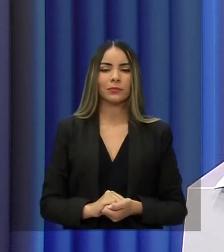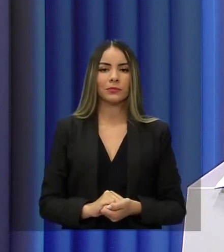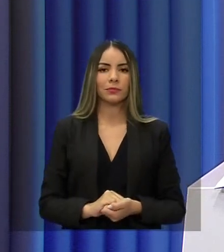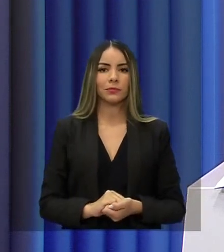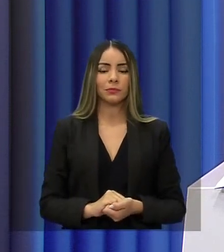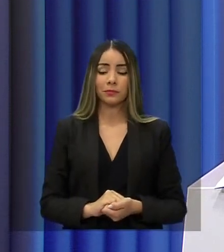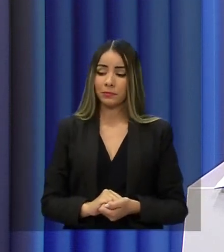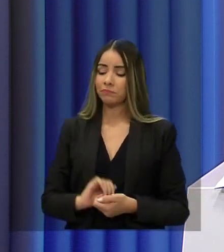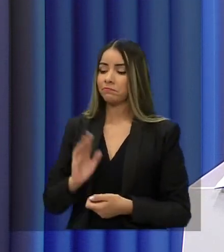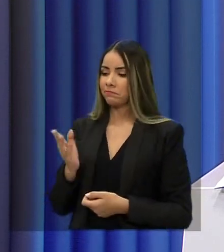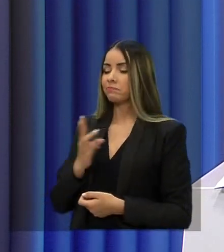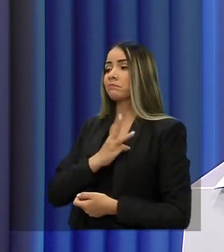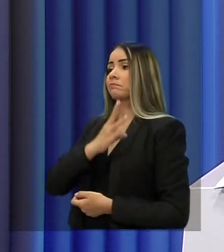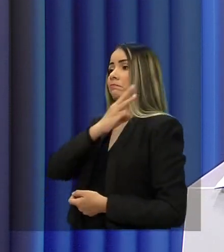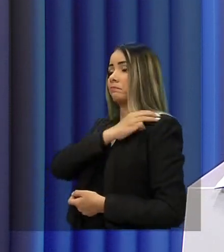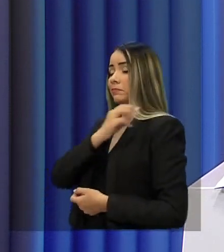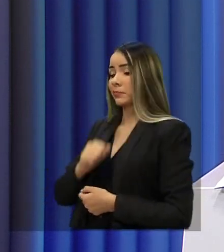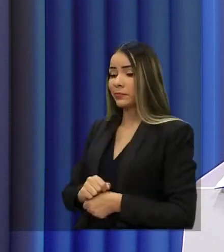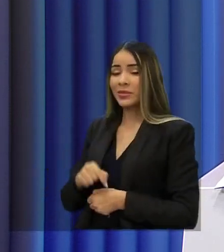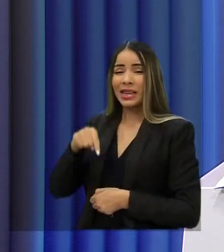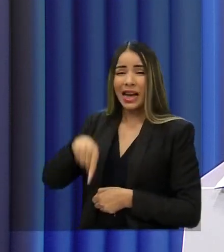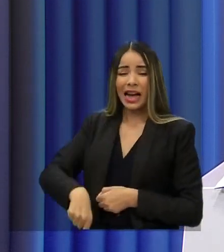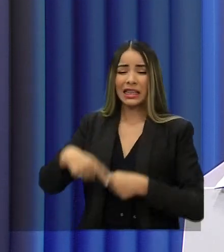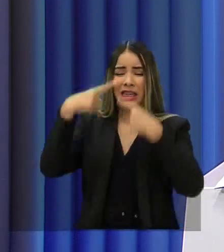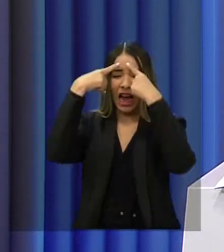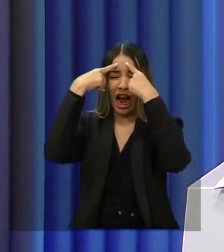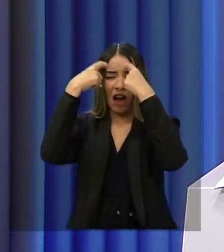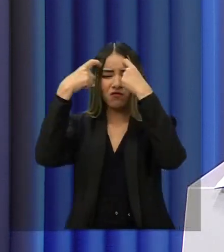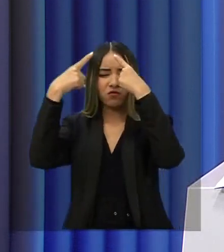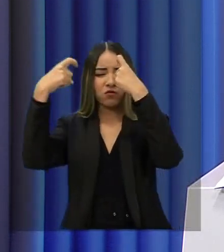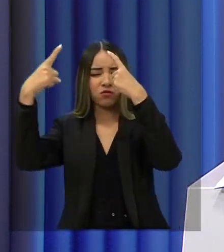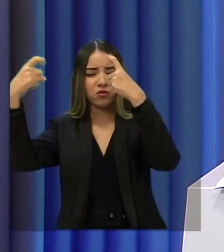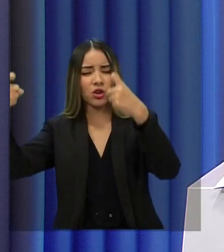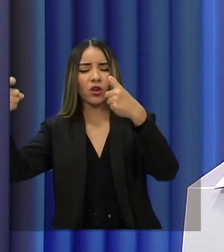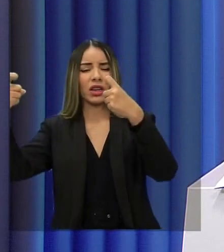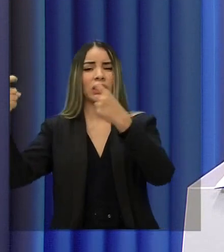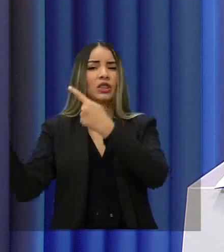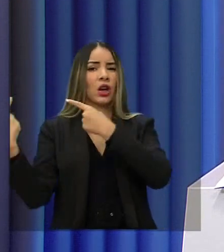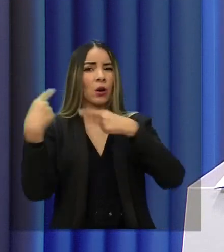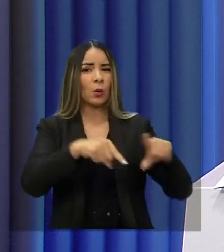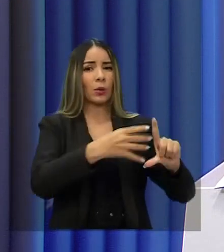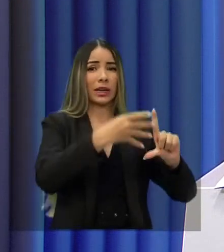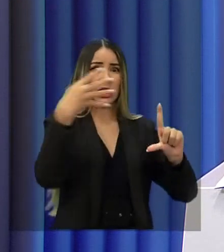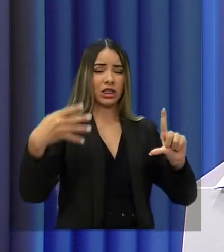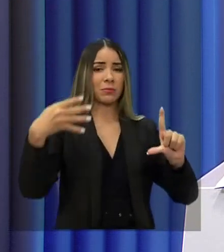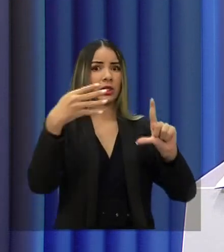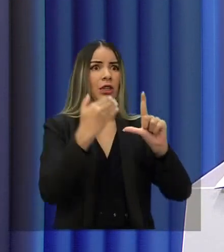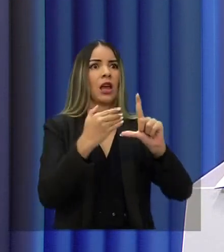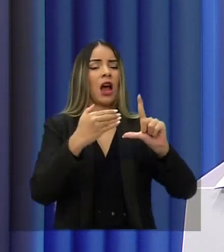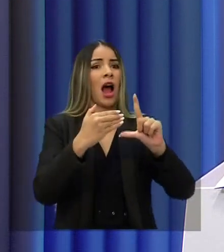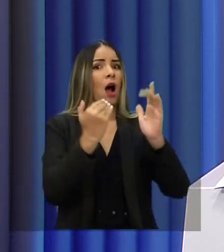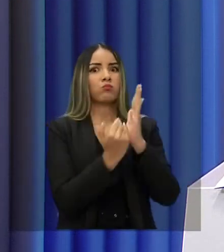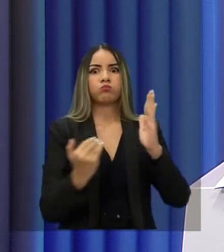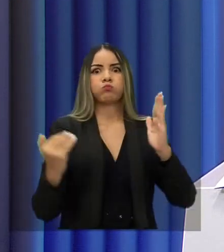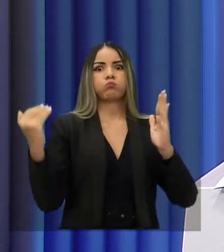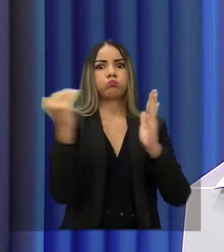Wagner, a violência contra a comunidade LGBTQIA aqui no estado do Ceará é assustadora.